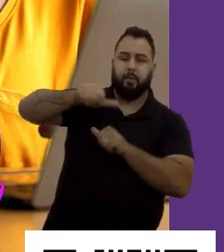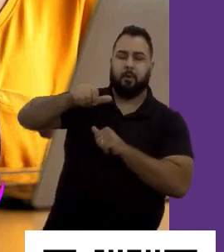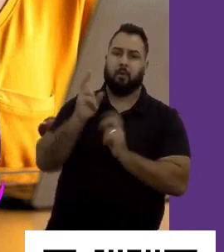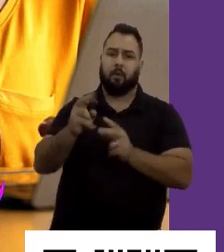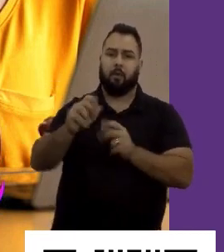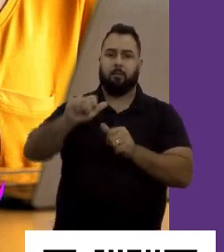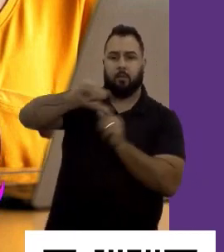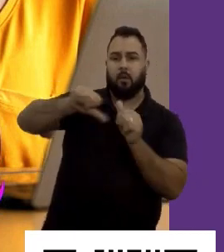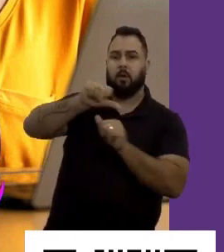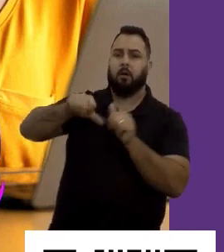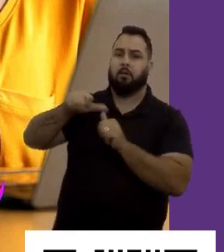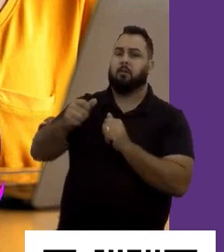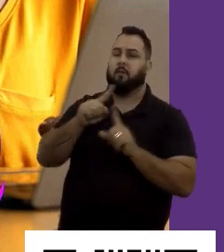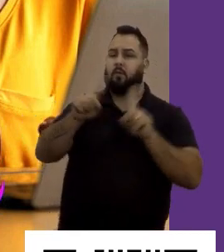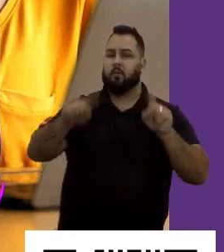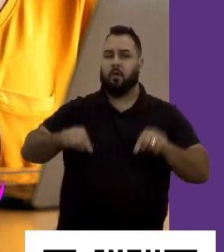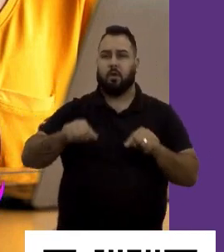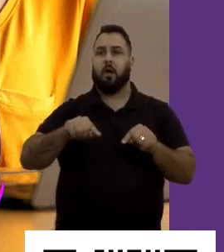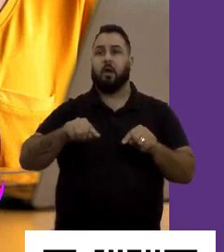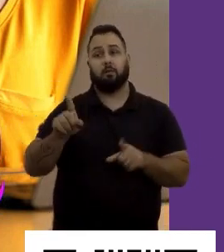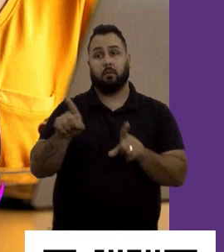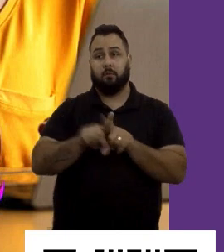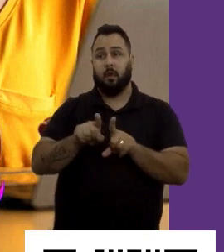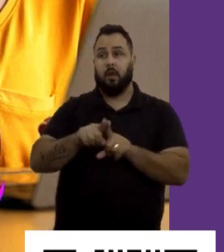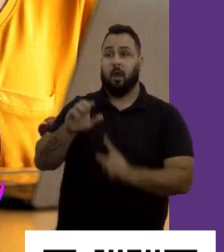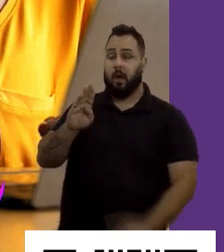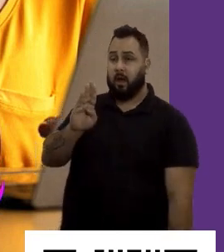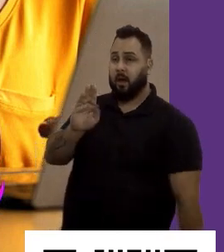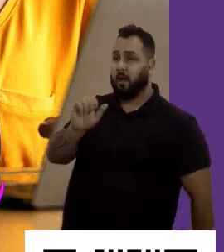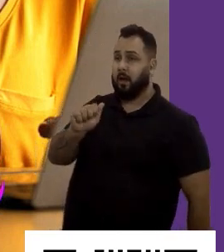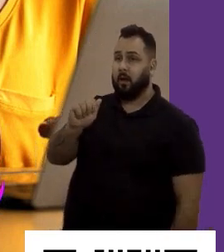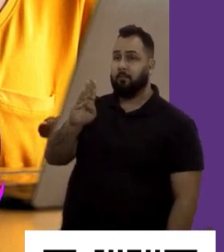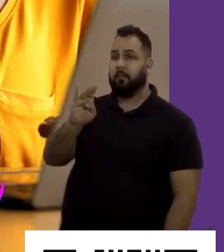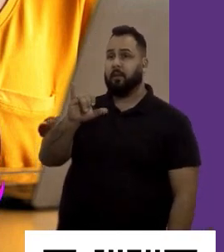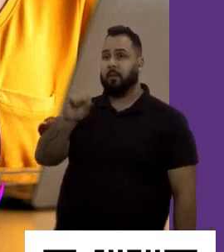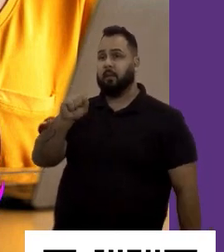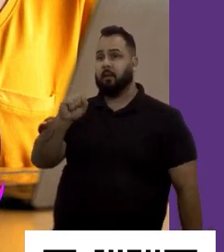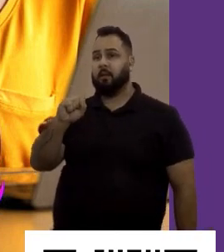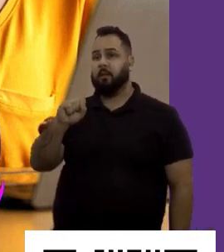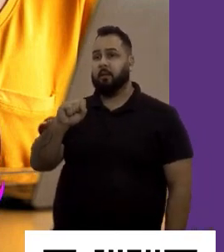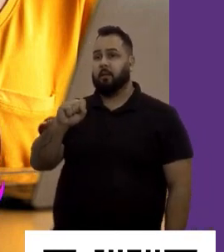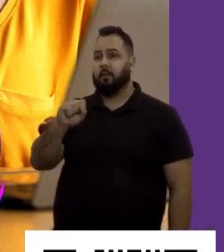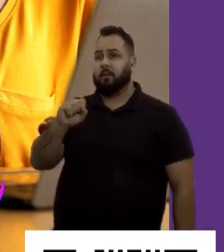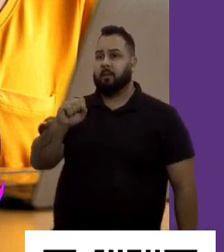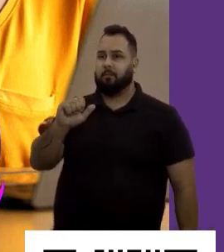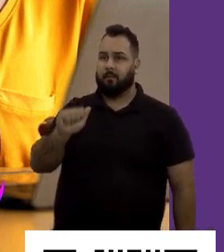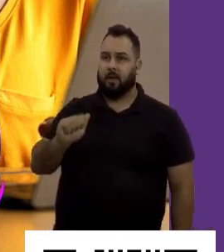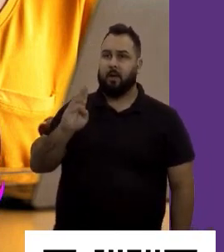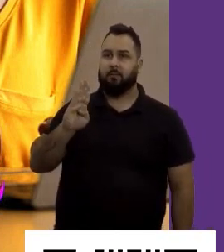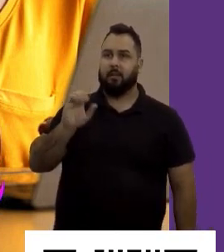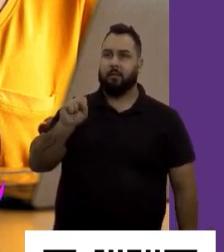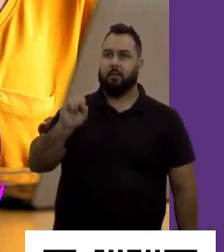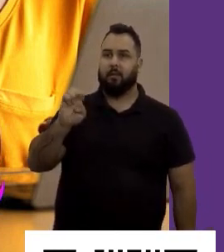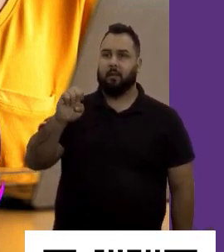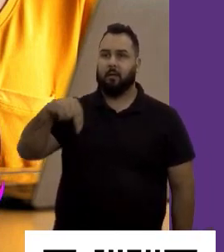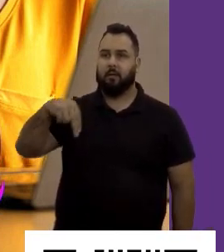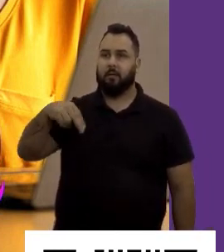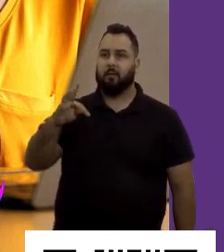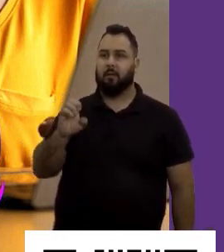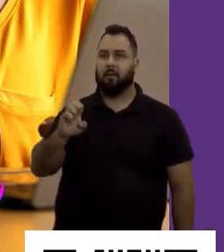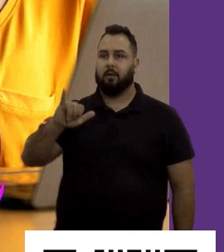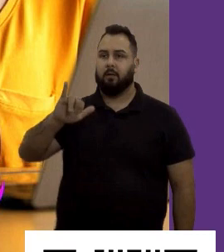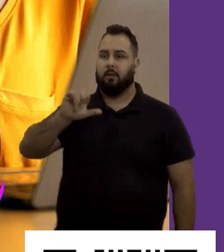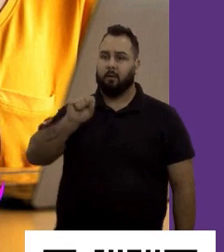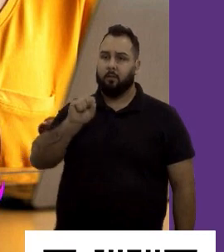turnover, e o absenteísmo, que é o chamado ausência do colaborador. Então, logicamente, se você tem uma ambiência melhor, uma aderência